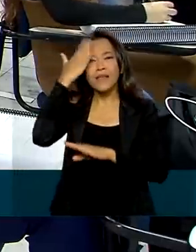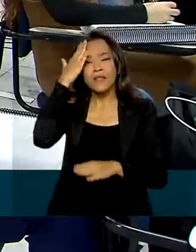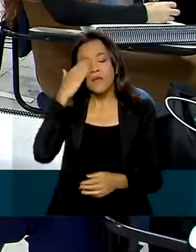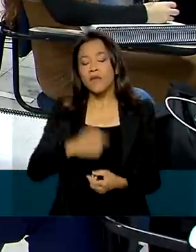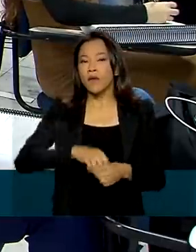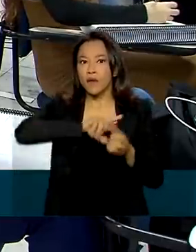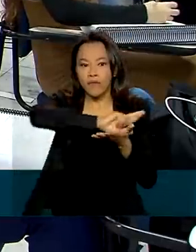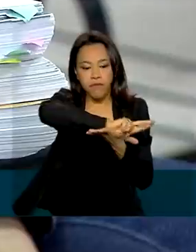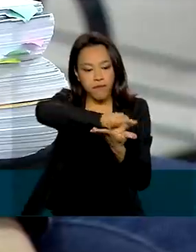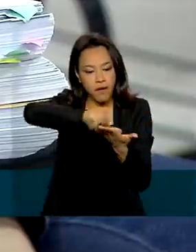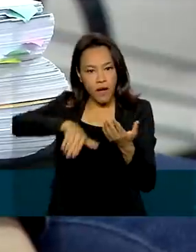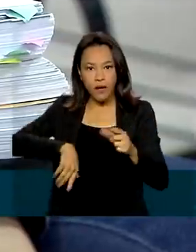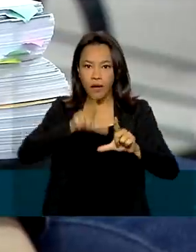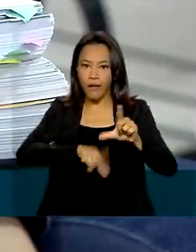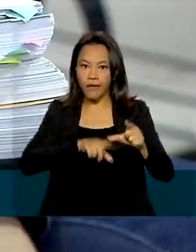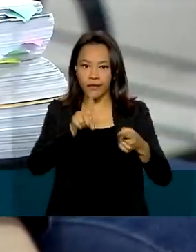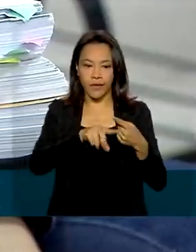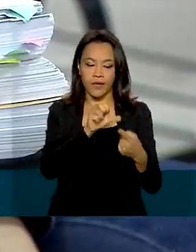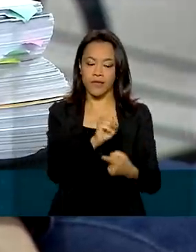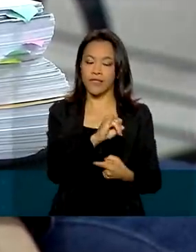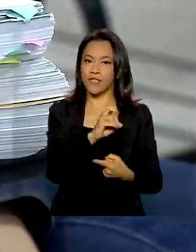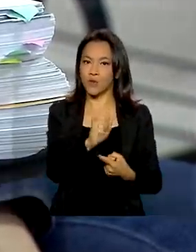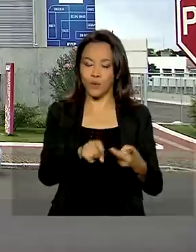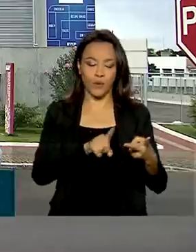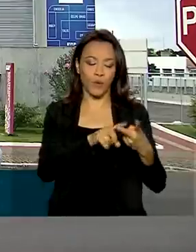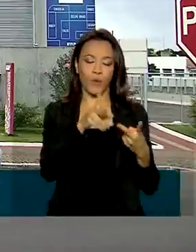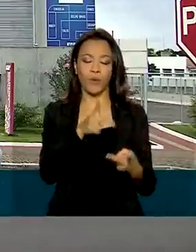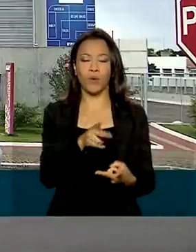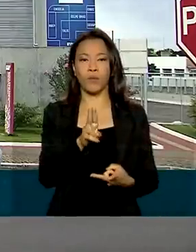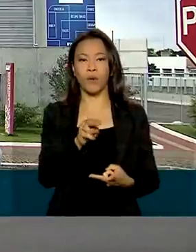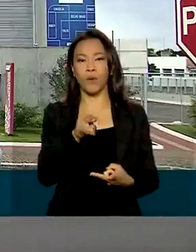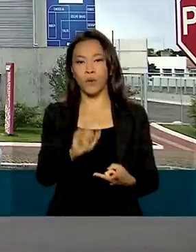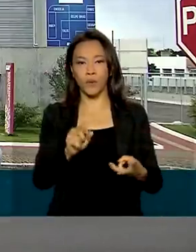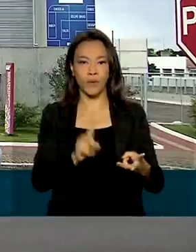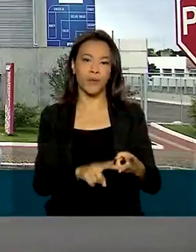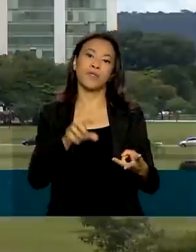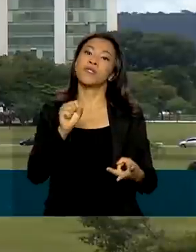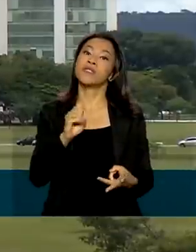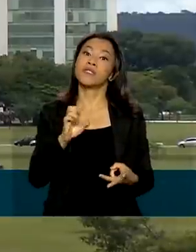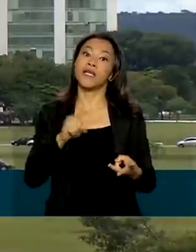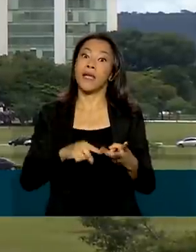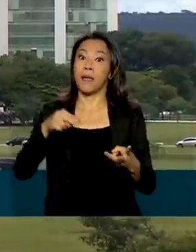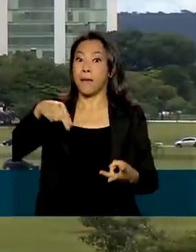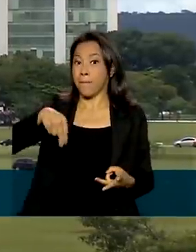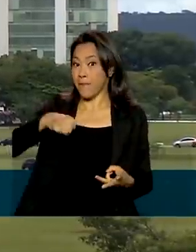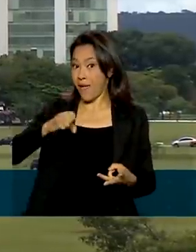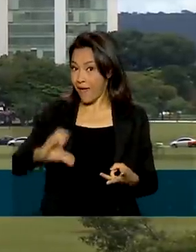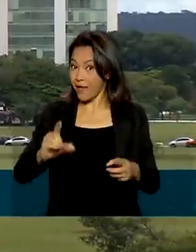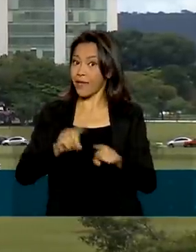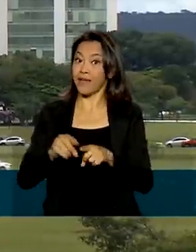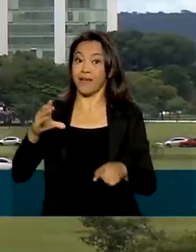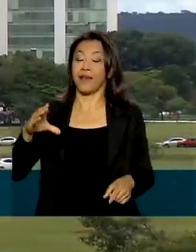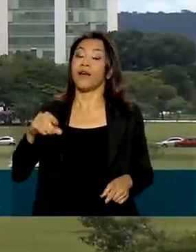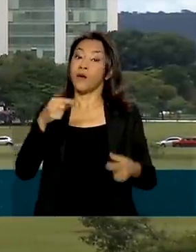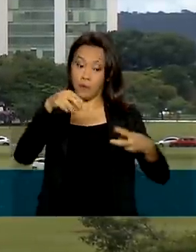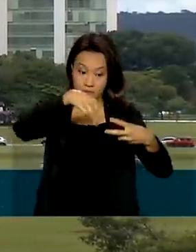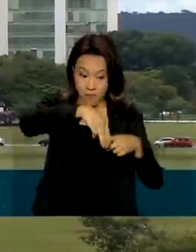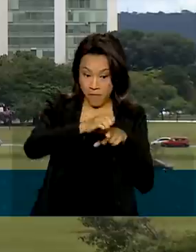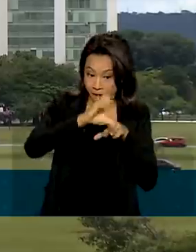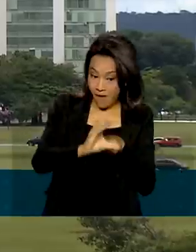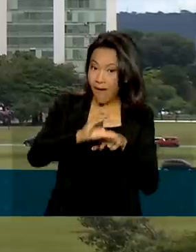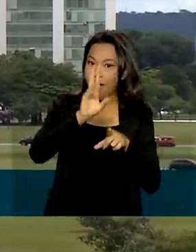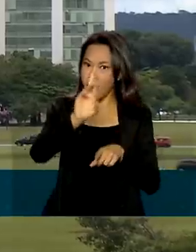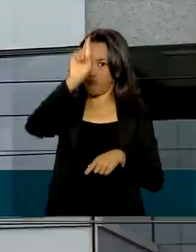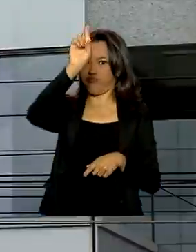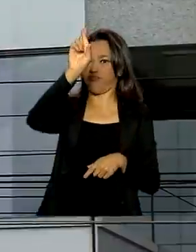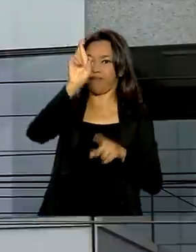sopa de letrinhas que tem Sisu, Prouni, Fies, Enem, MEC e Inep. Bom, o MEC é o Ministério da Educação, que comanda